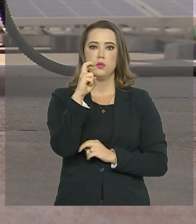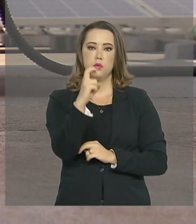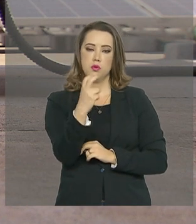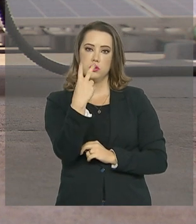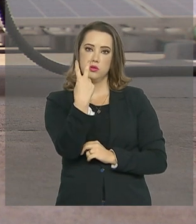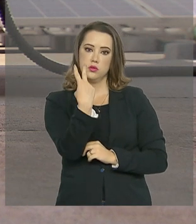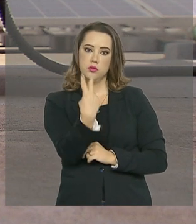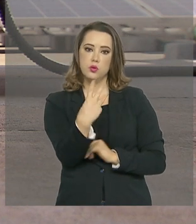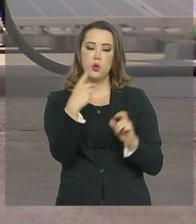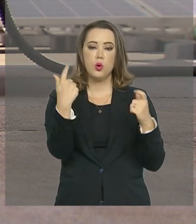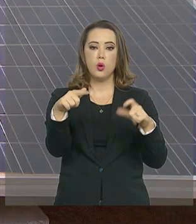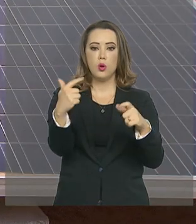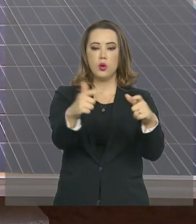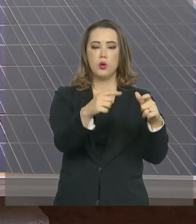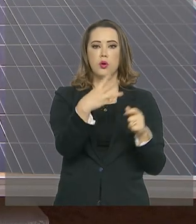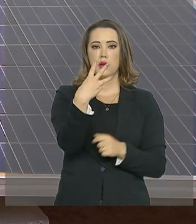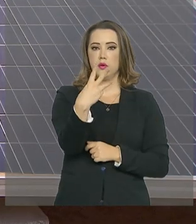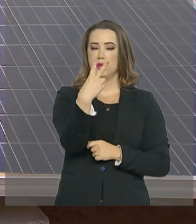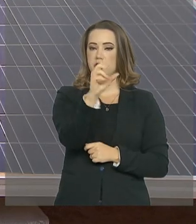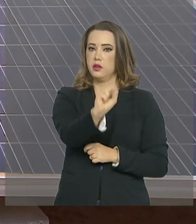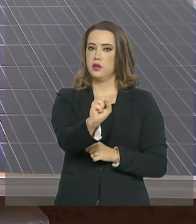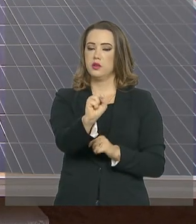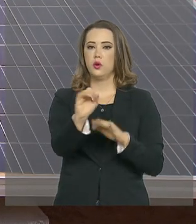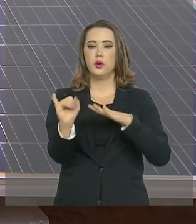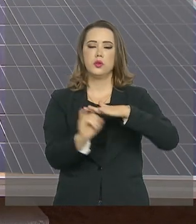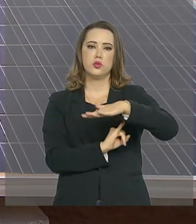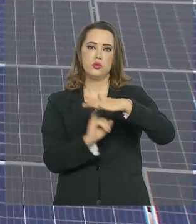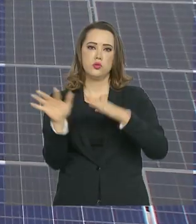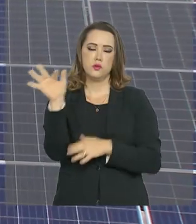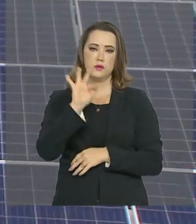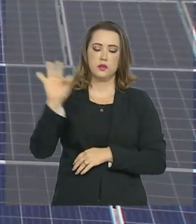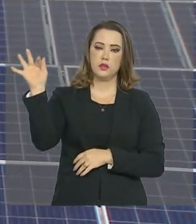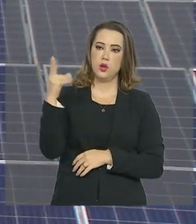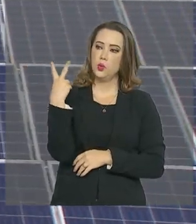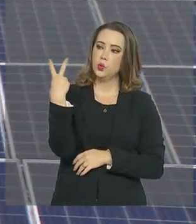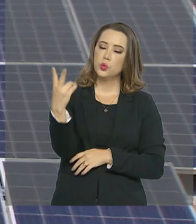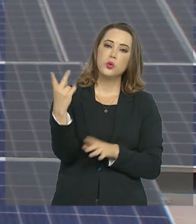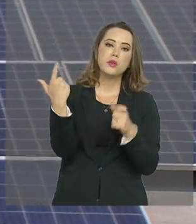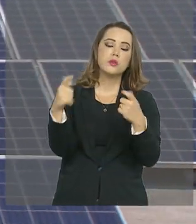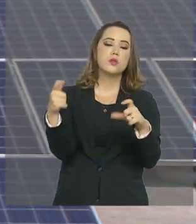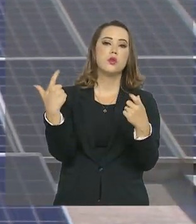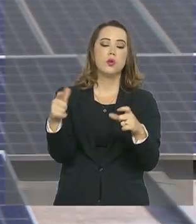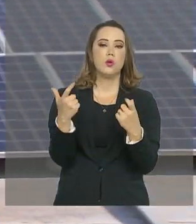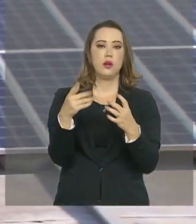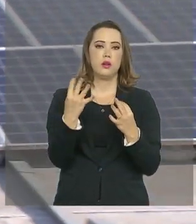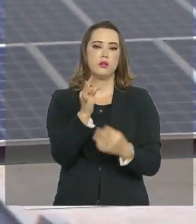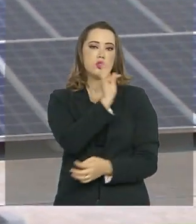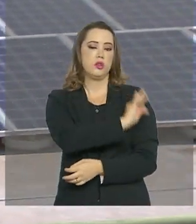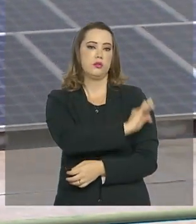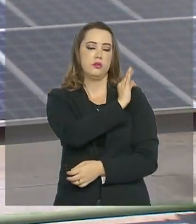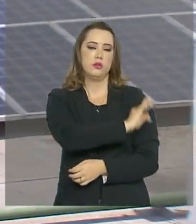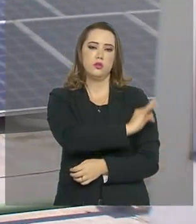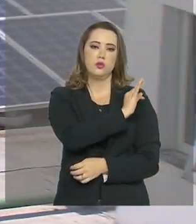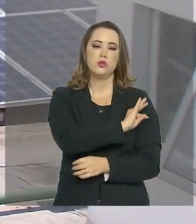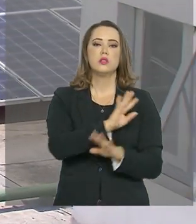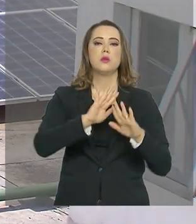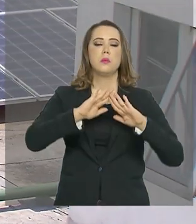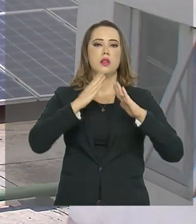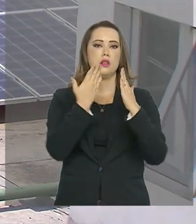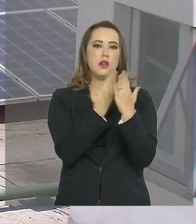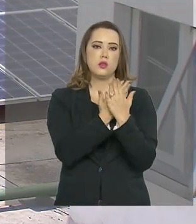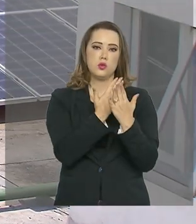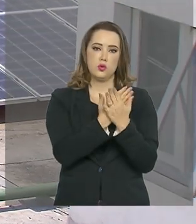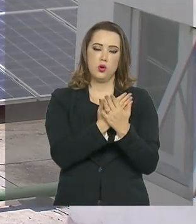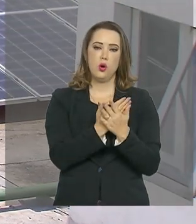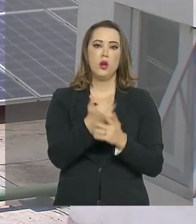fotovoltaicas em 38 institutos federais, dois centros de educação tecnológica e no Colégio Pedro